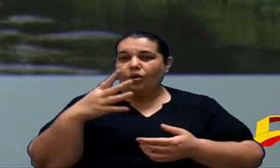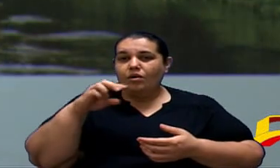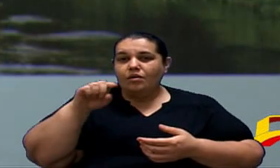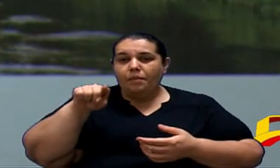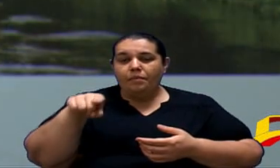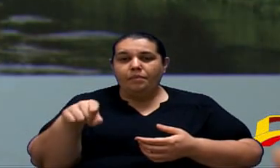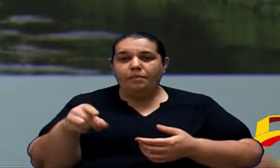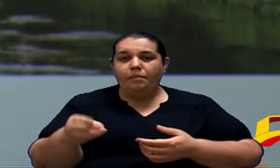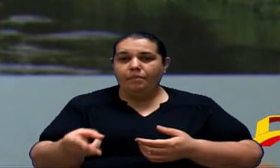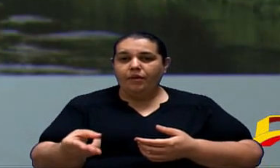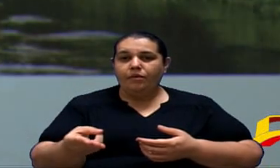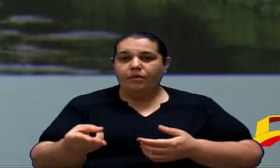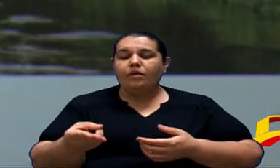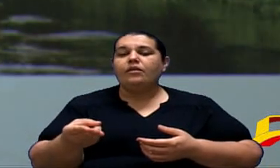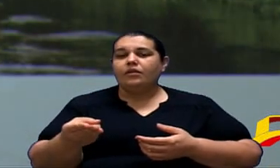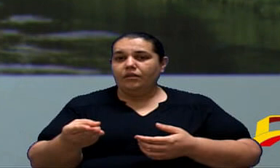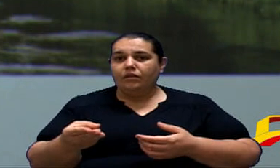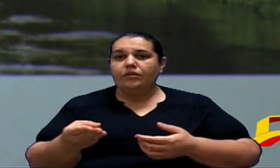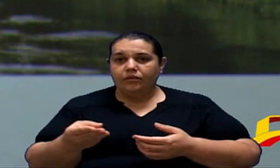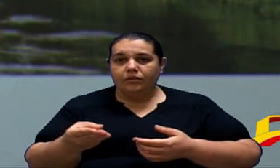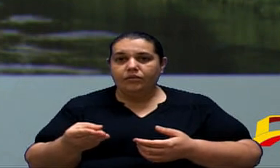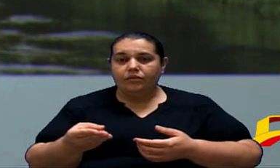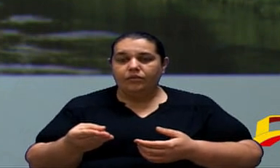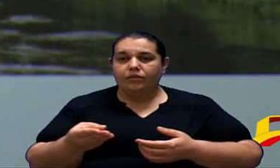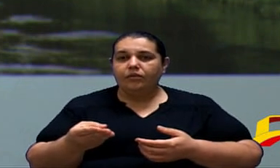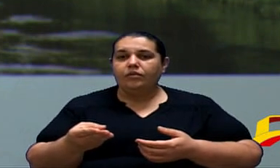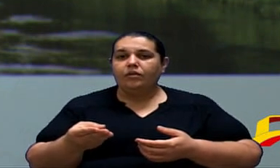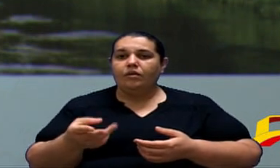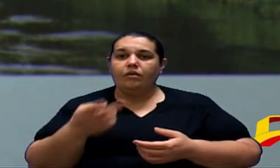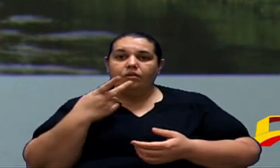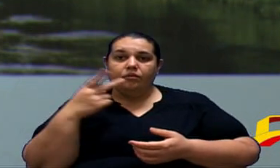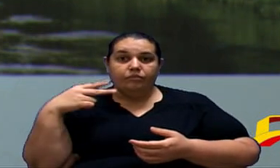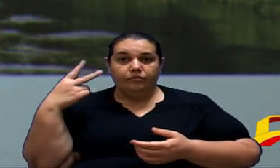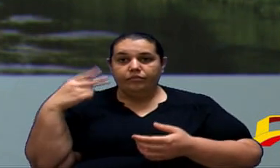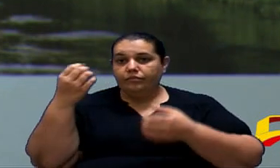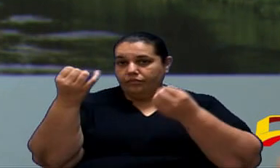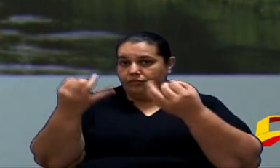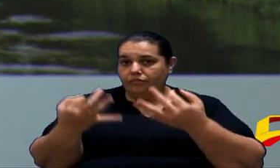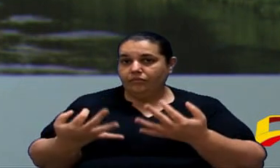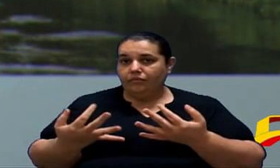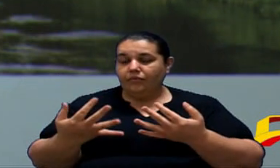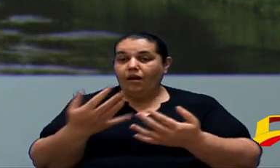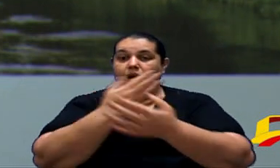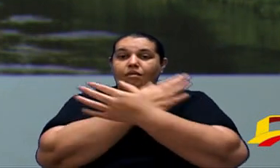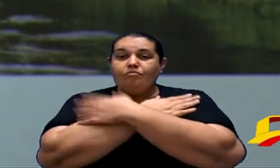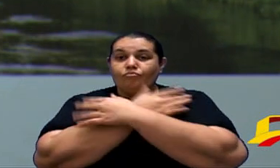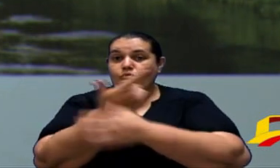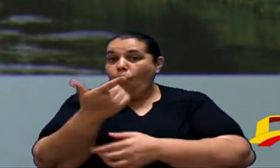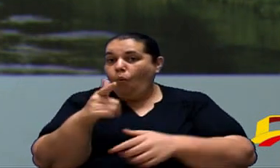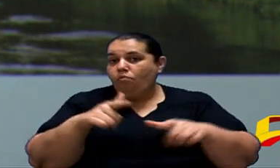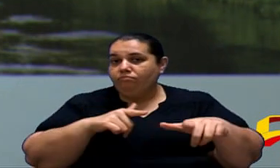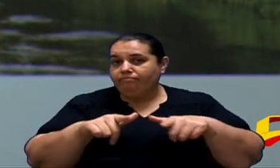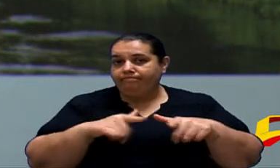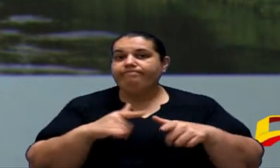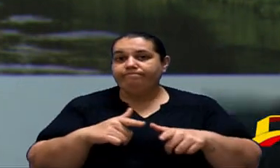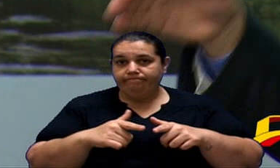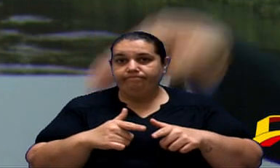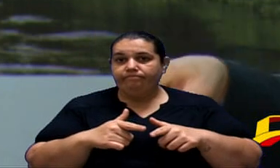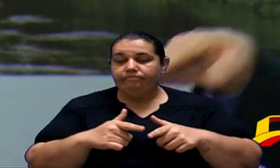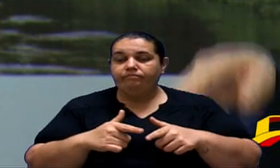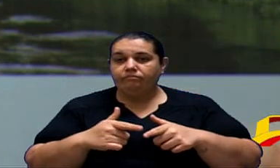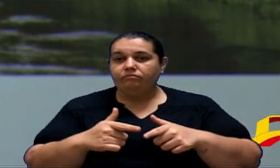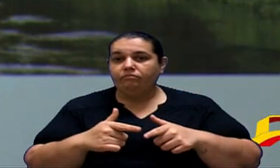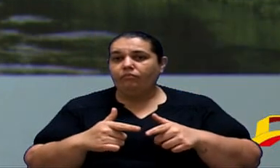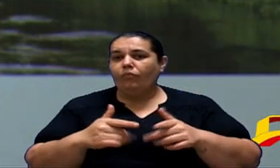De pessoas Disse bem Vereador Podemos Desempregadas E os